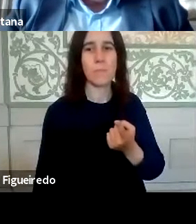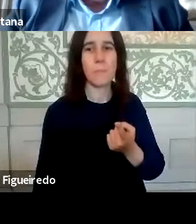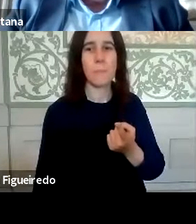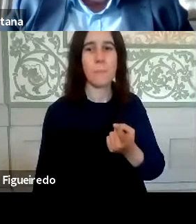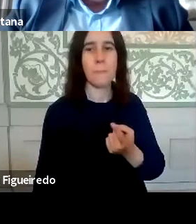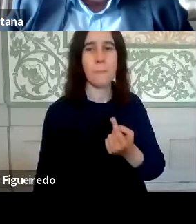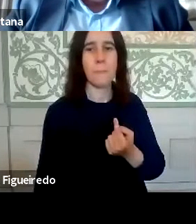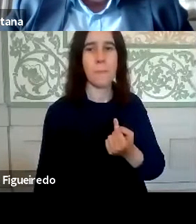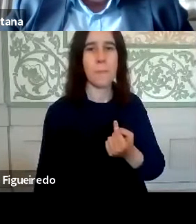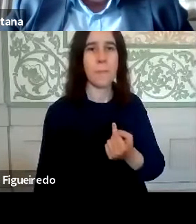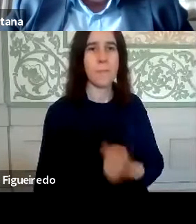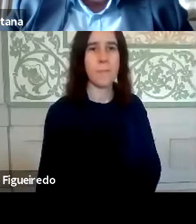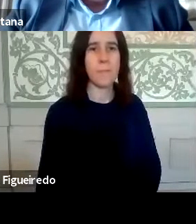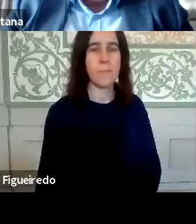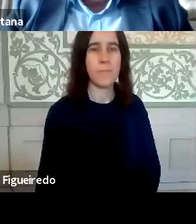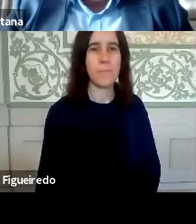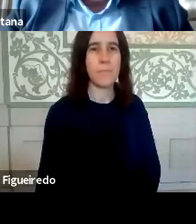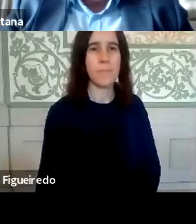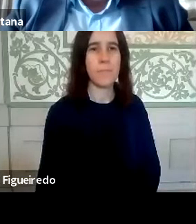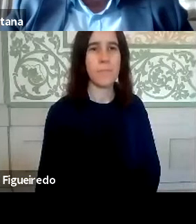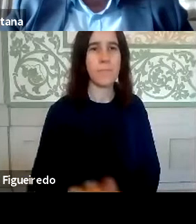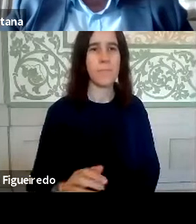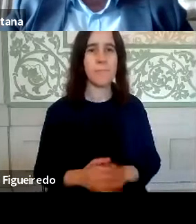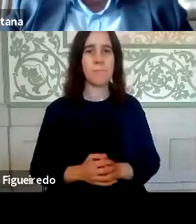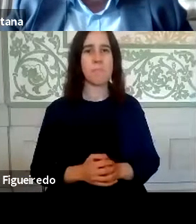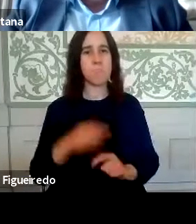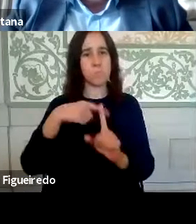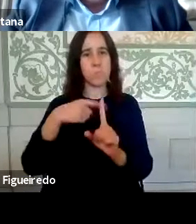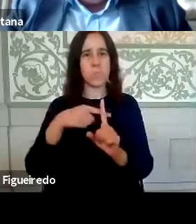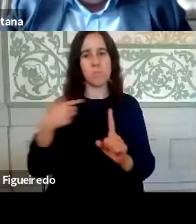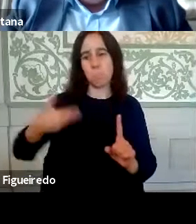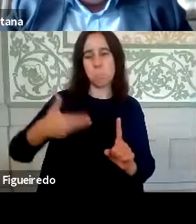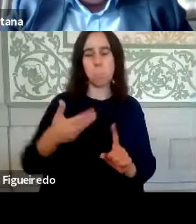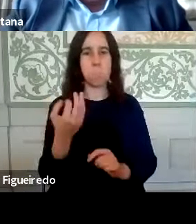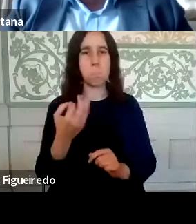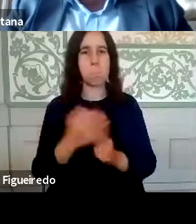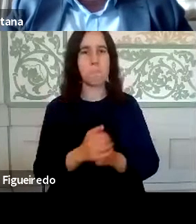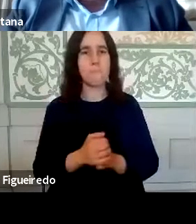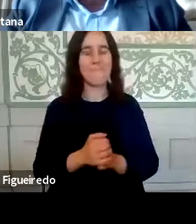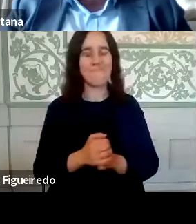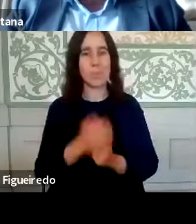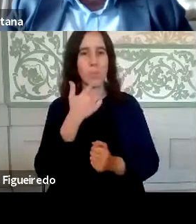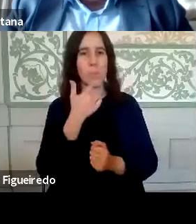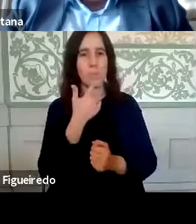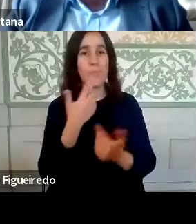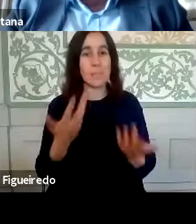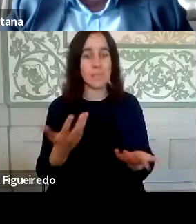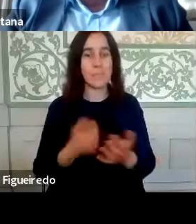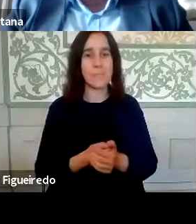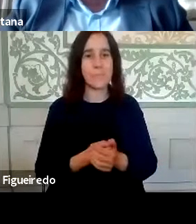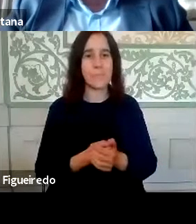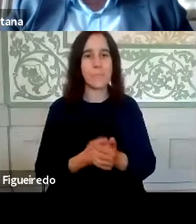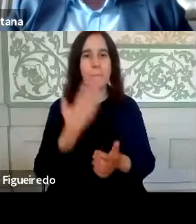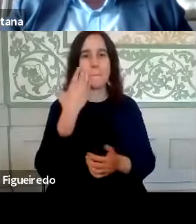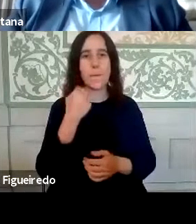bastante elevadas, ou seja, eu acho